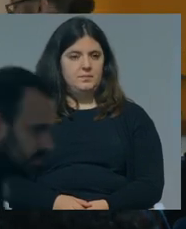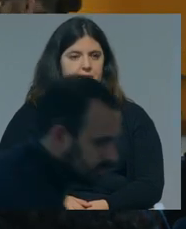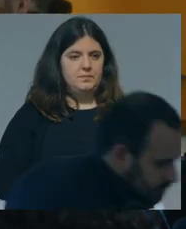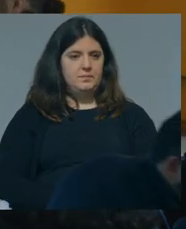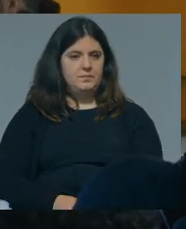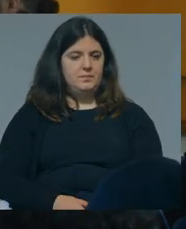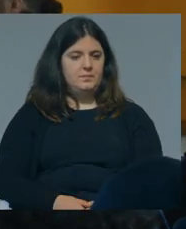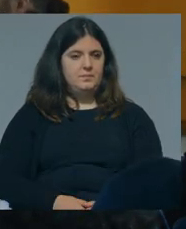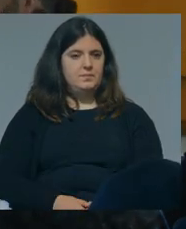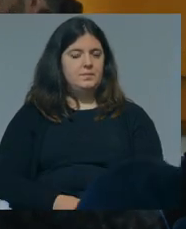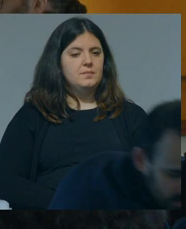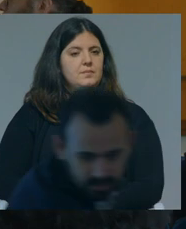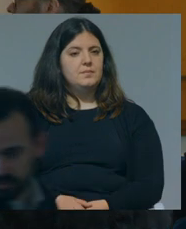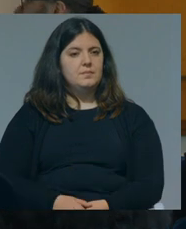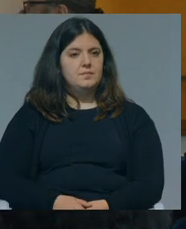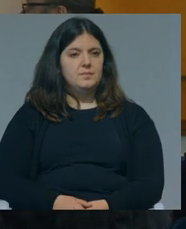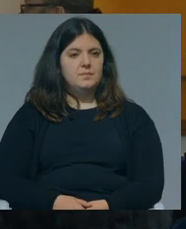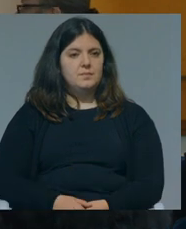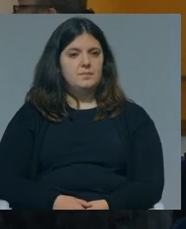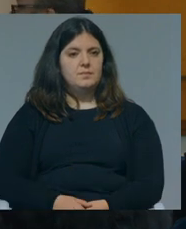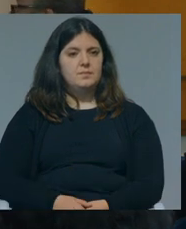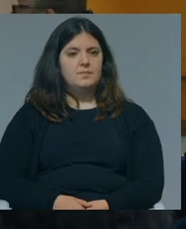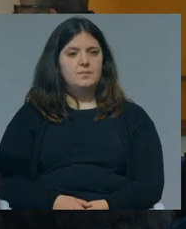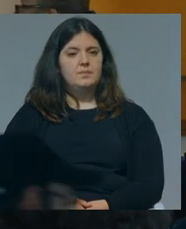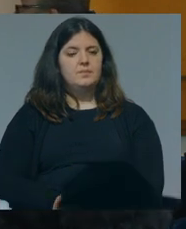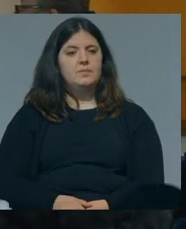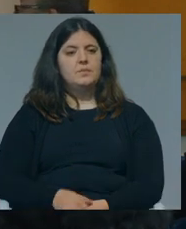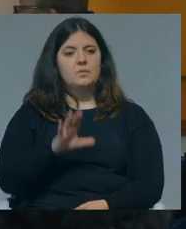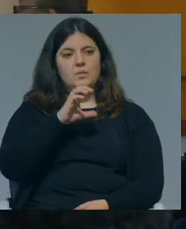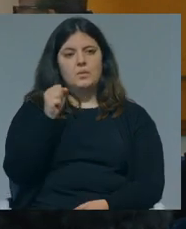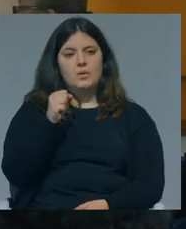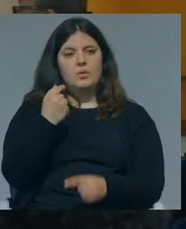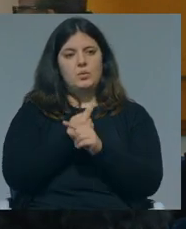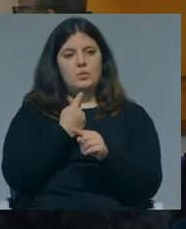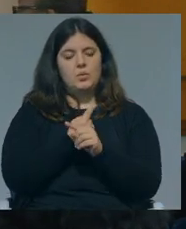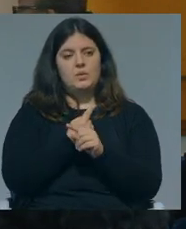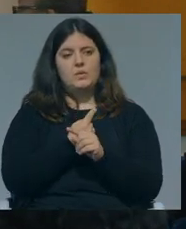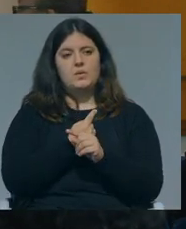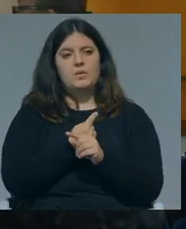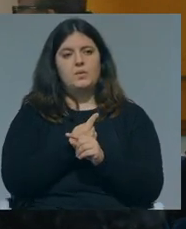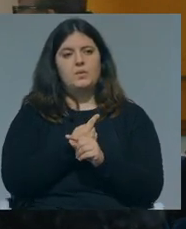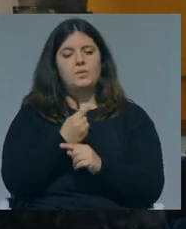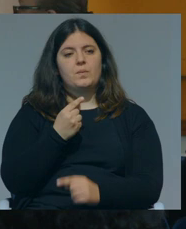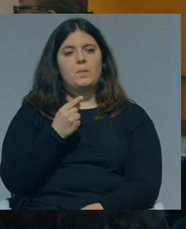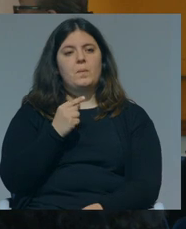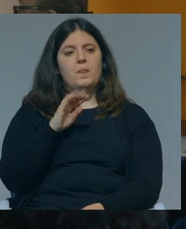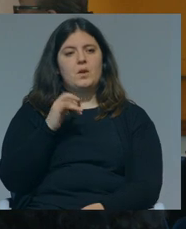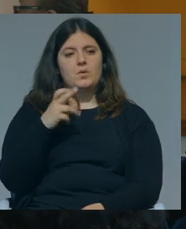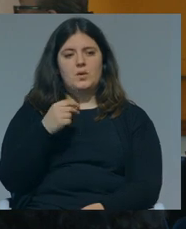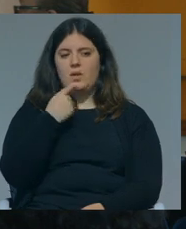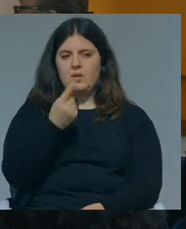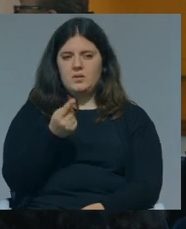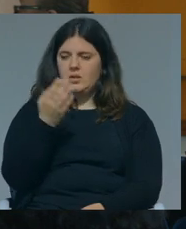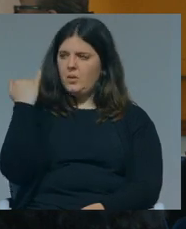Tenho já, não, ainda falta... Pegava um bocadinho na última coisa que a Suzana disse, eu há